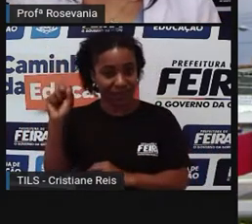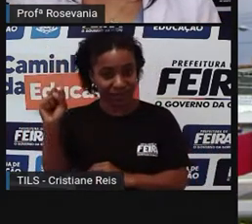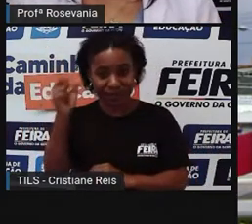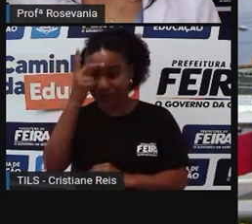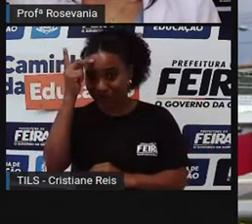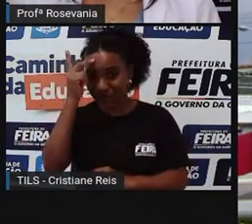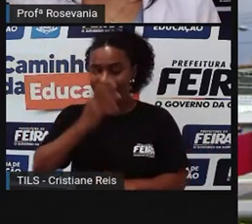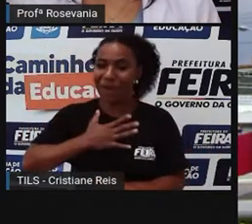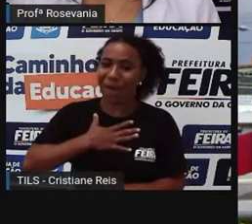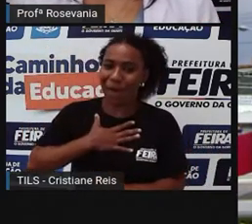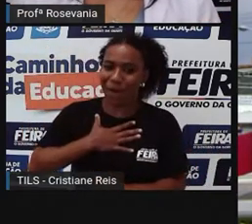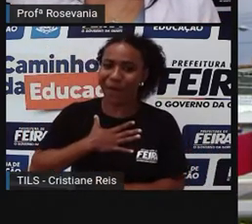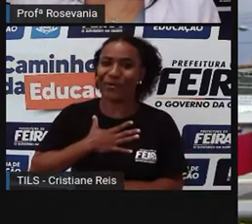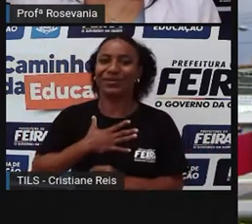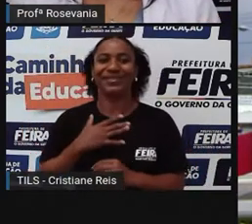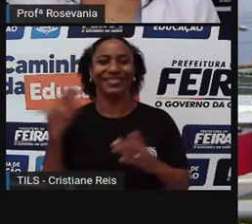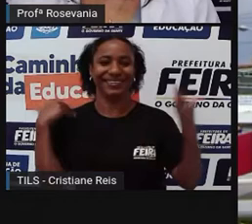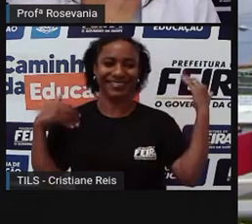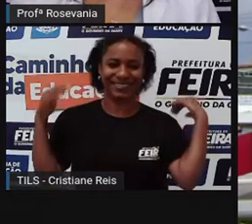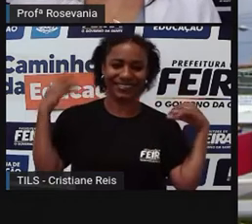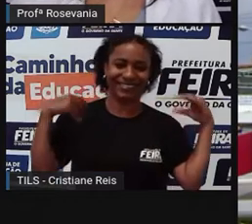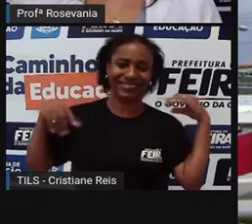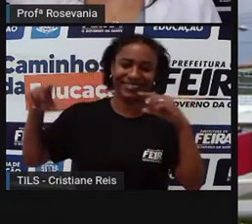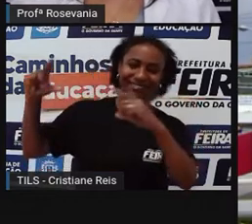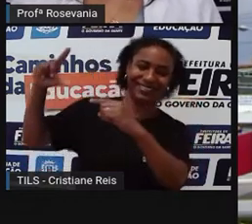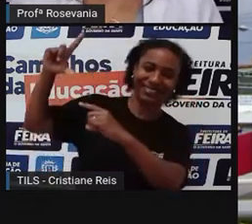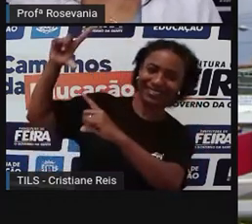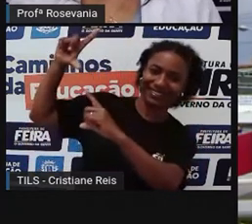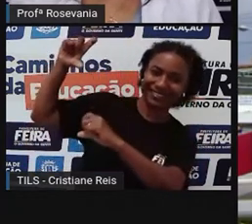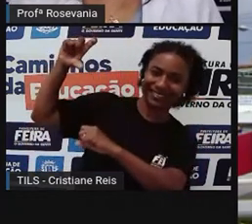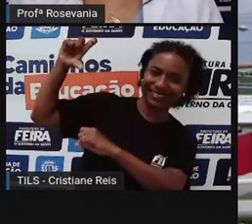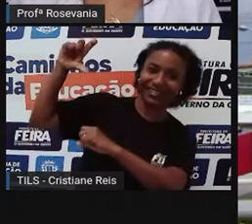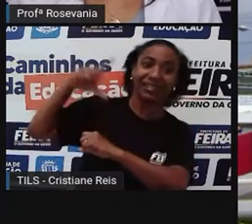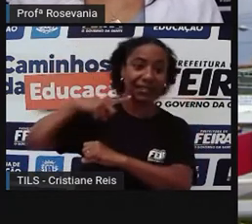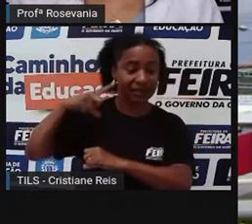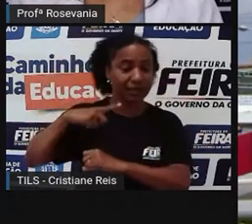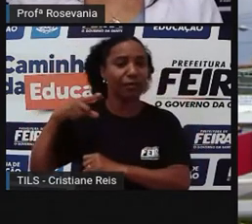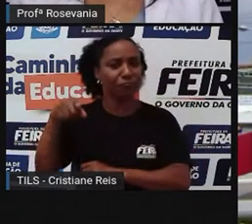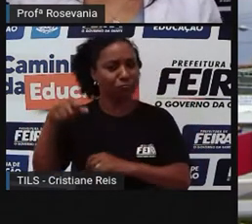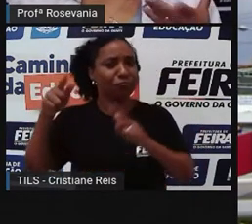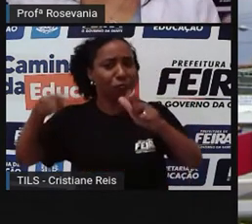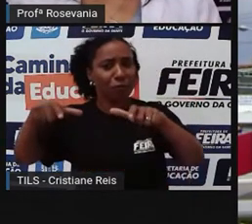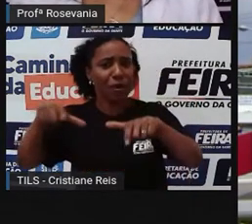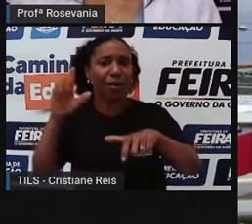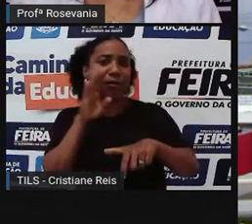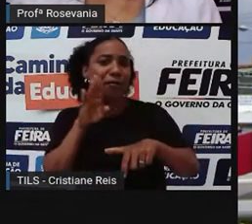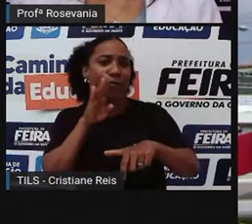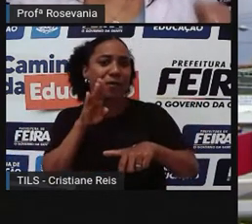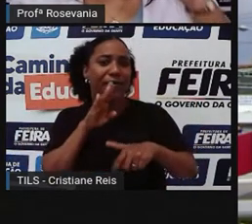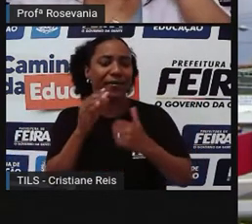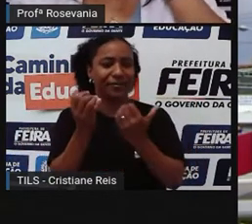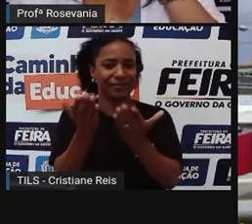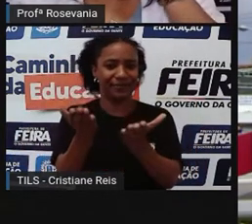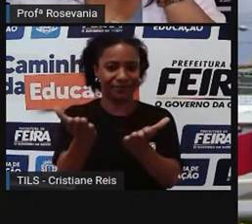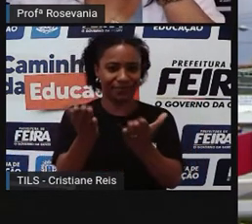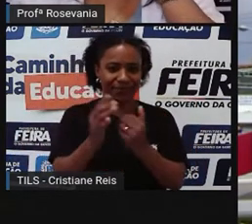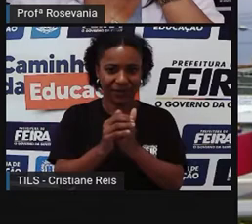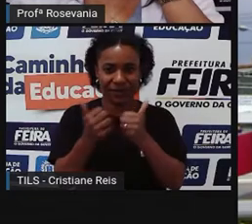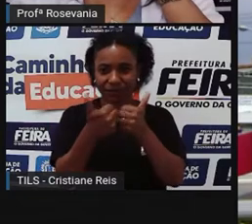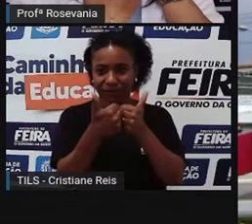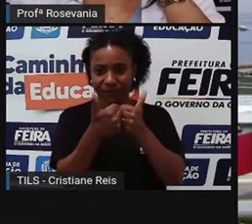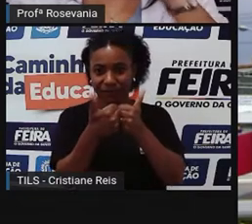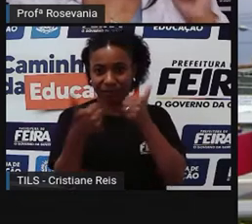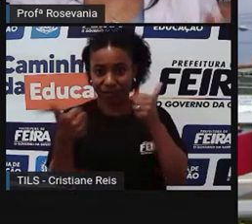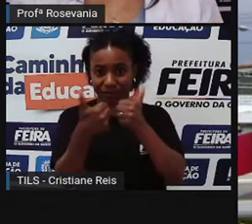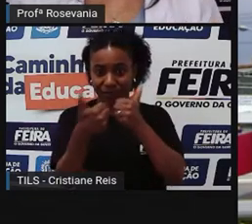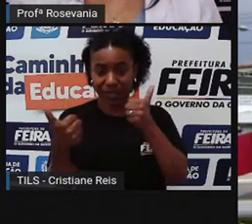pessoas gostam pra tirar foto. É bem legalzinho aí, né? Nesse espaço, pra quem nunca foi, fica, né? Próximo ao